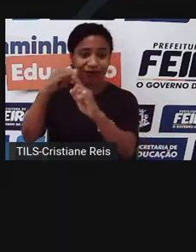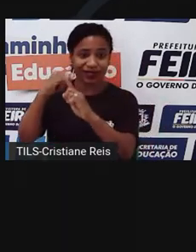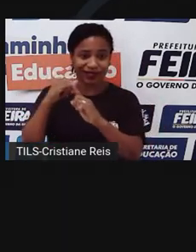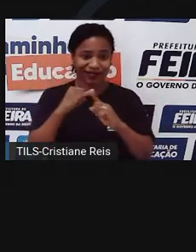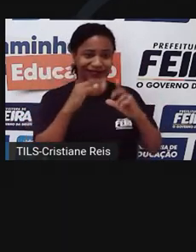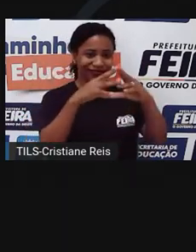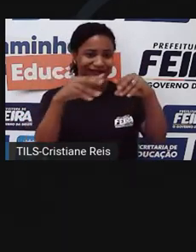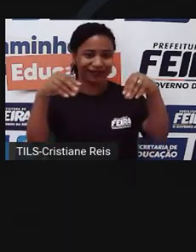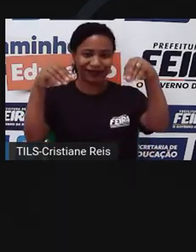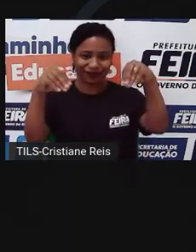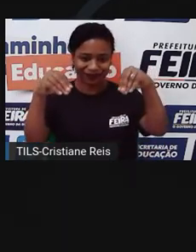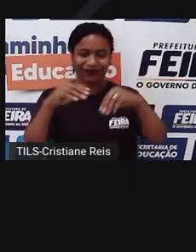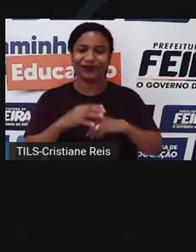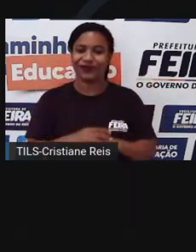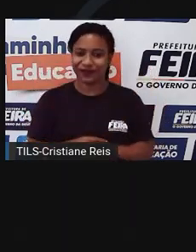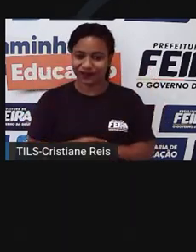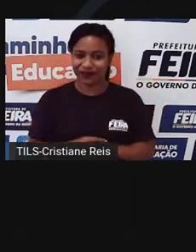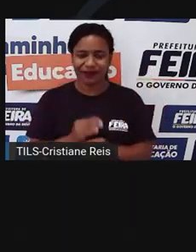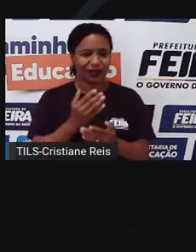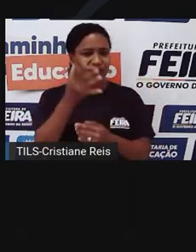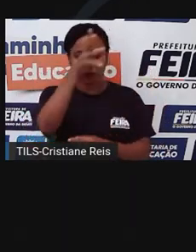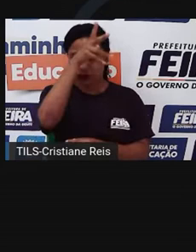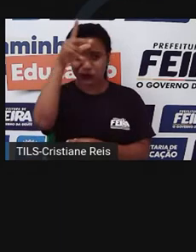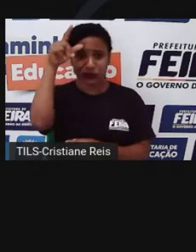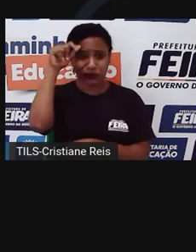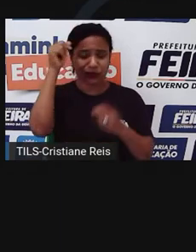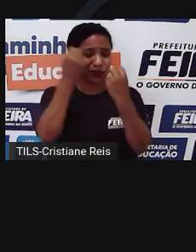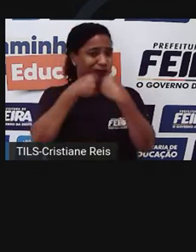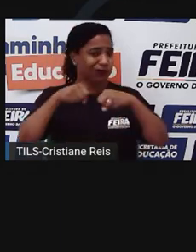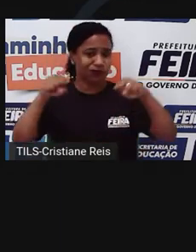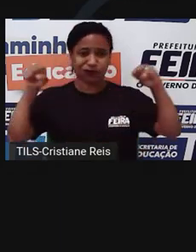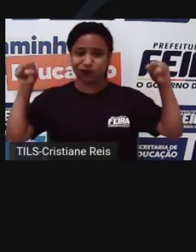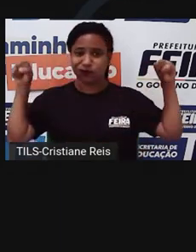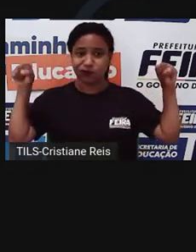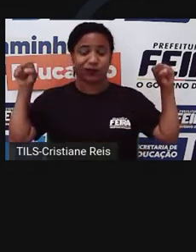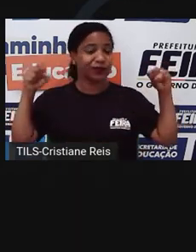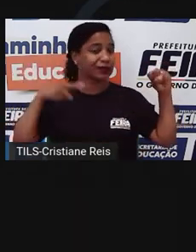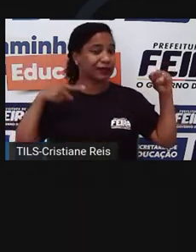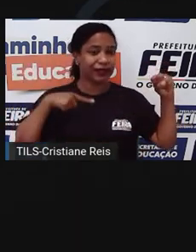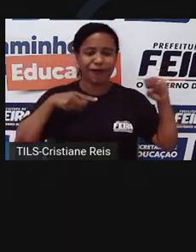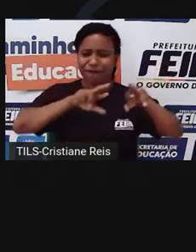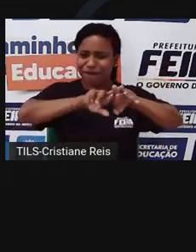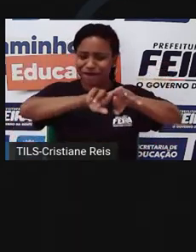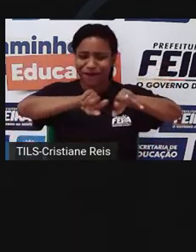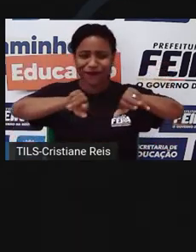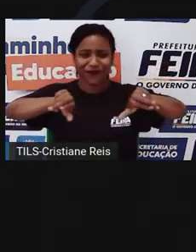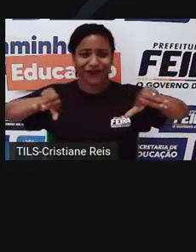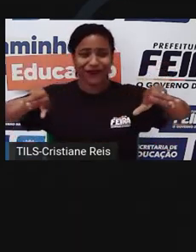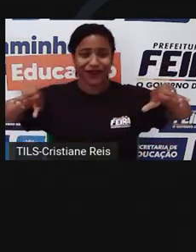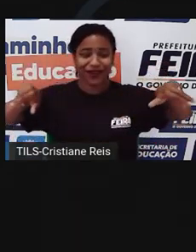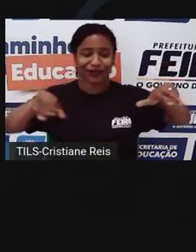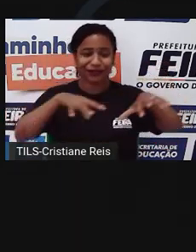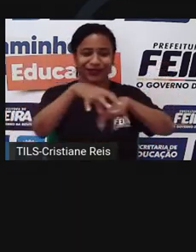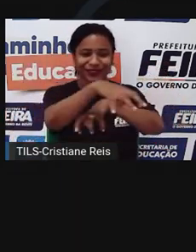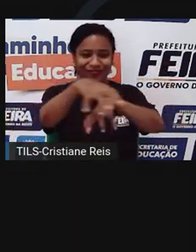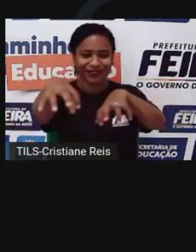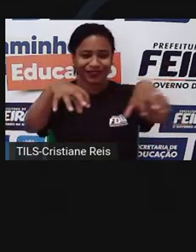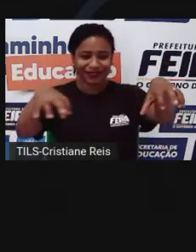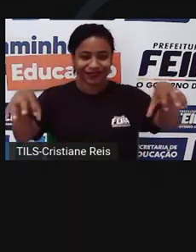Essa imensa floresta é um patrimônio complexo, formado por diversos ecossistemas, como